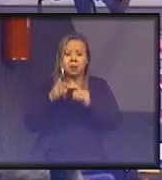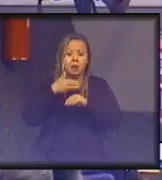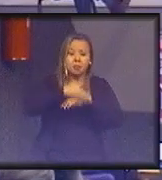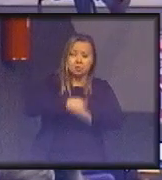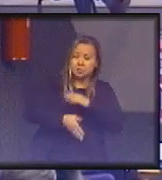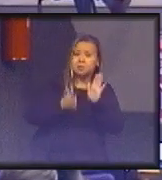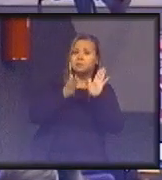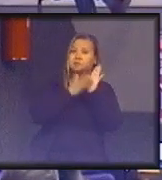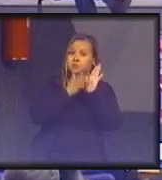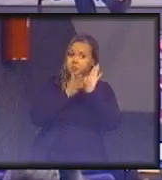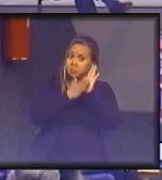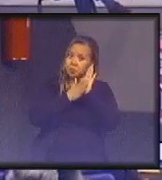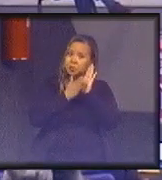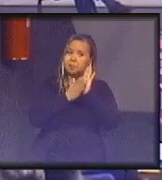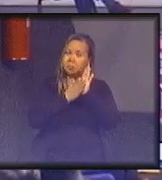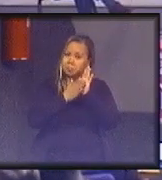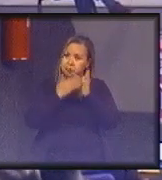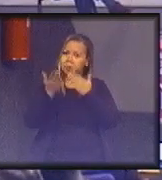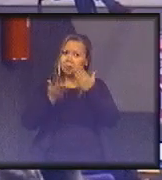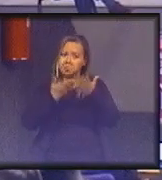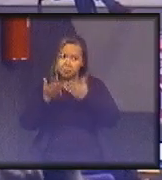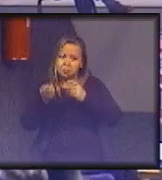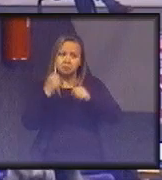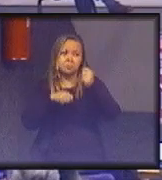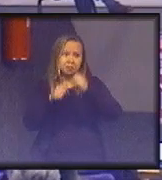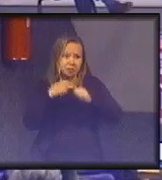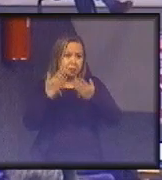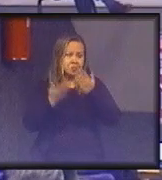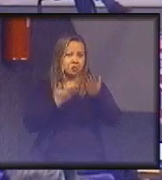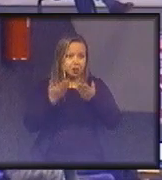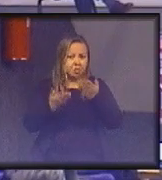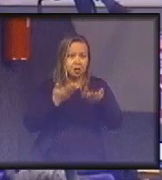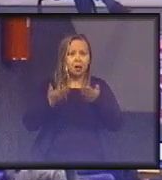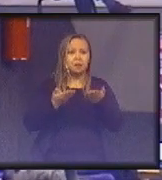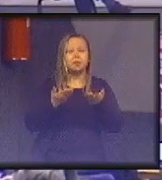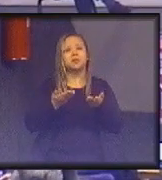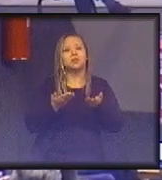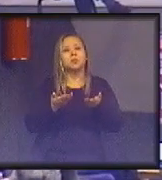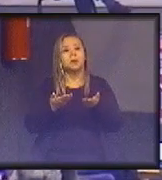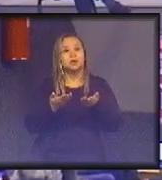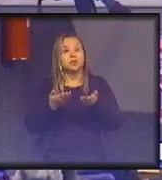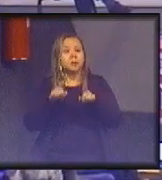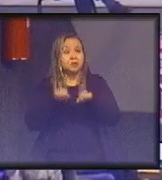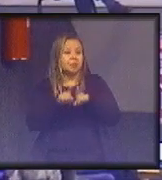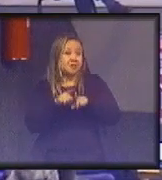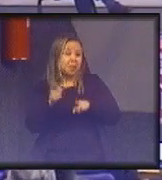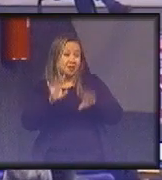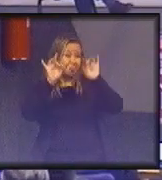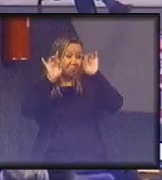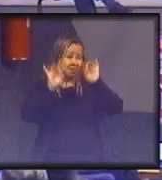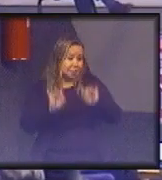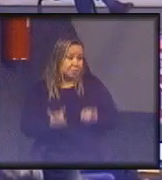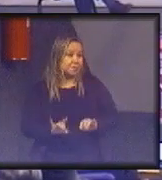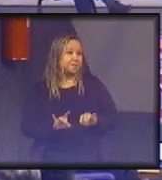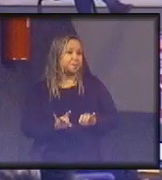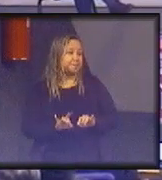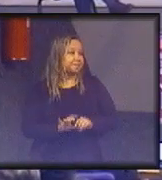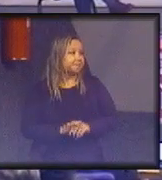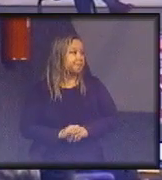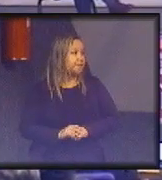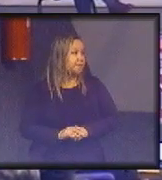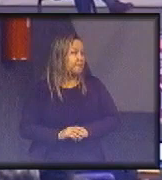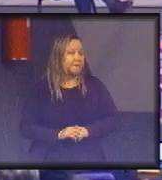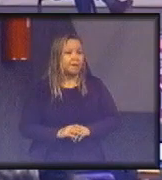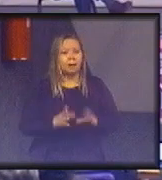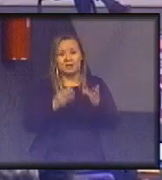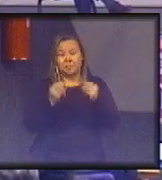propondo, vai ter que se tratar de produção sustentável, vai ter que se tratar de consumo sustentável, mas de maneira específica. É